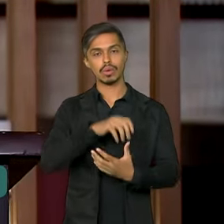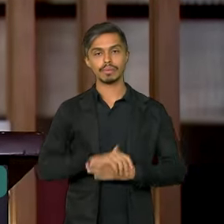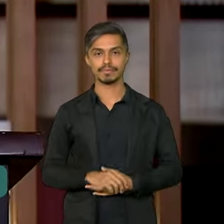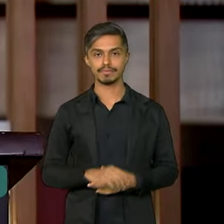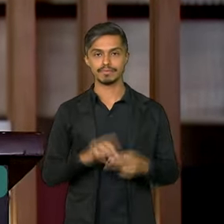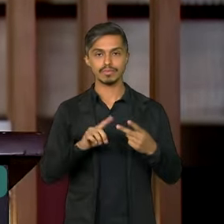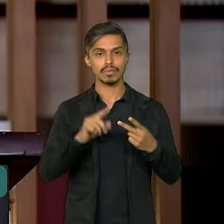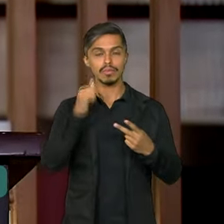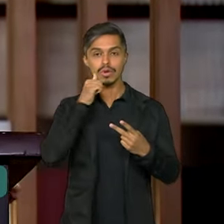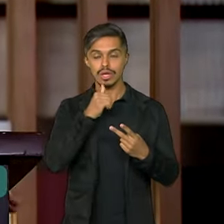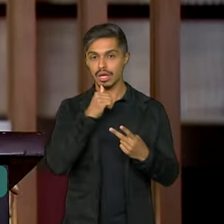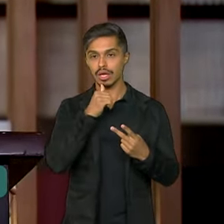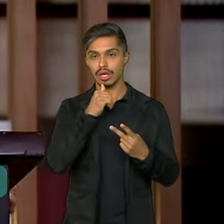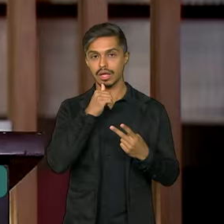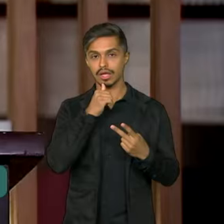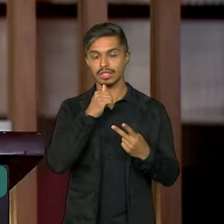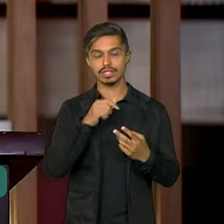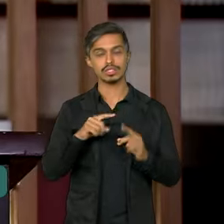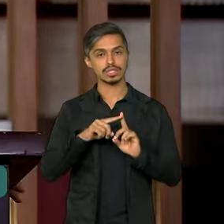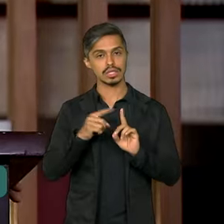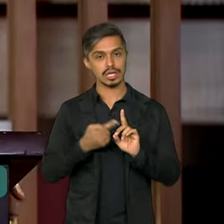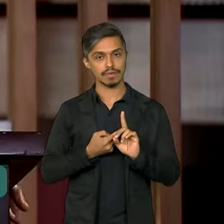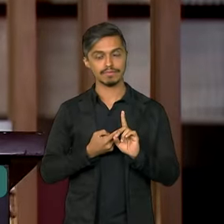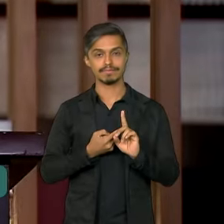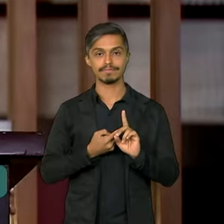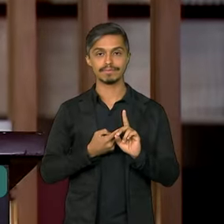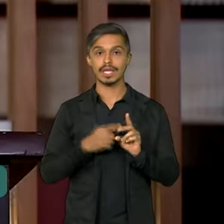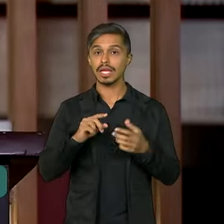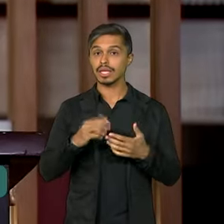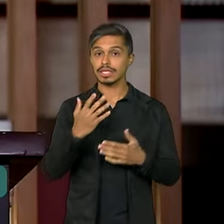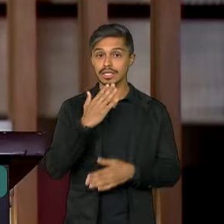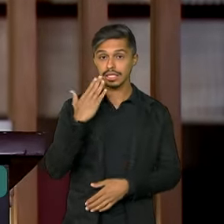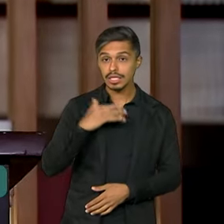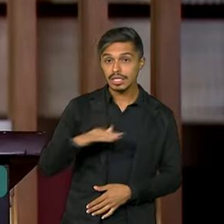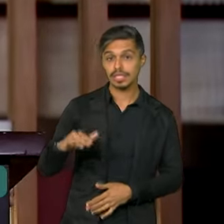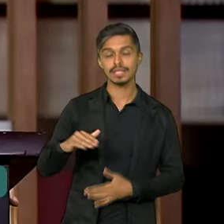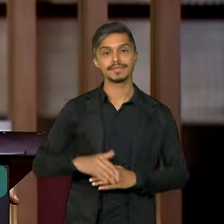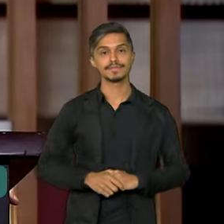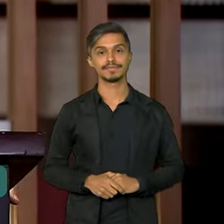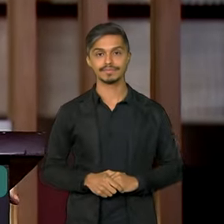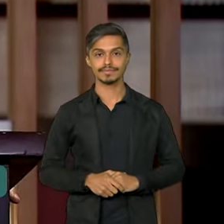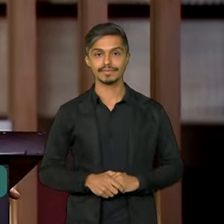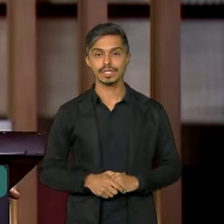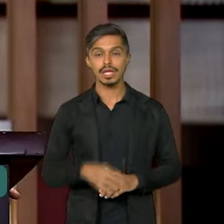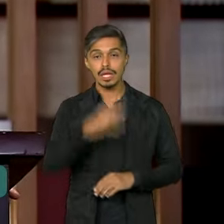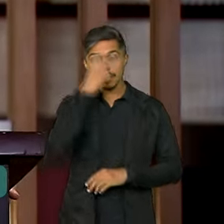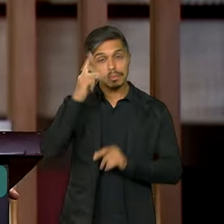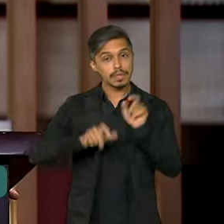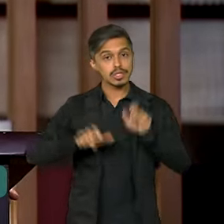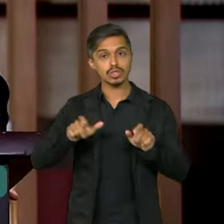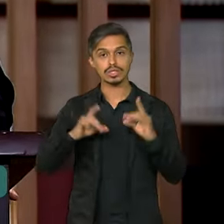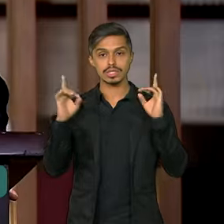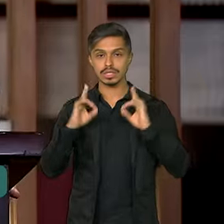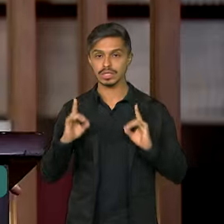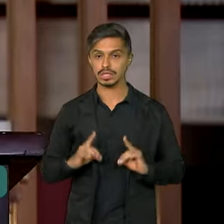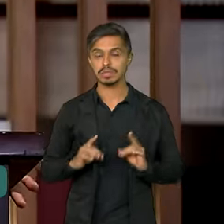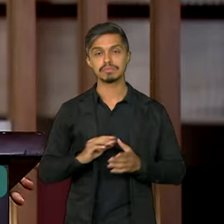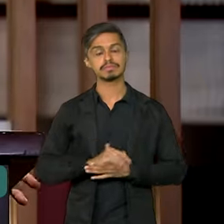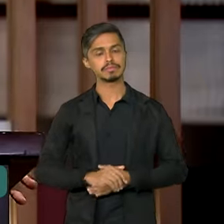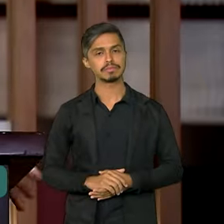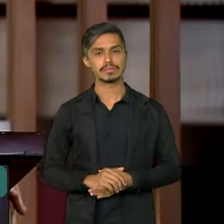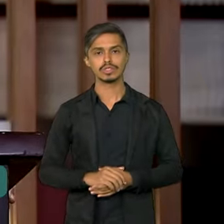mulheres gestantes, crianças, pessoas com deficiências,